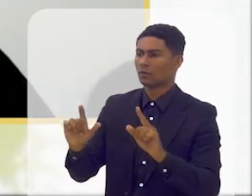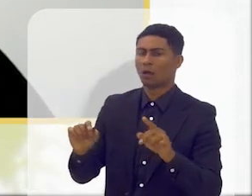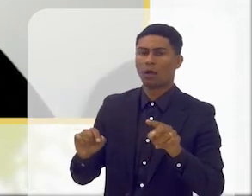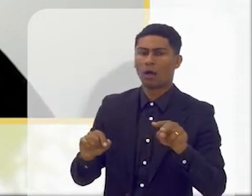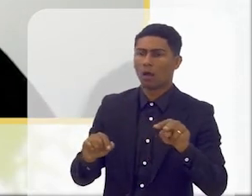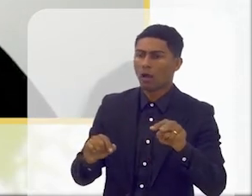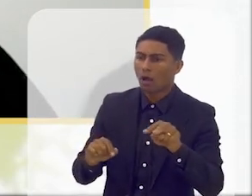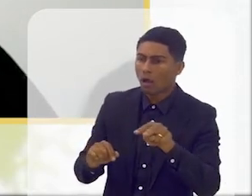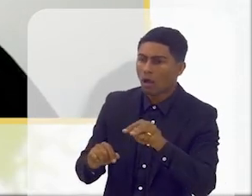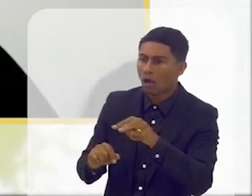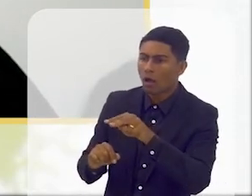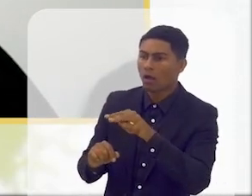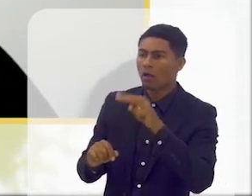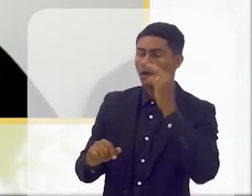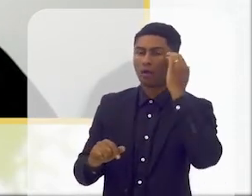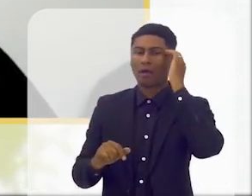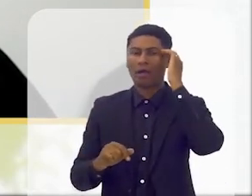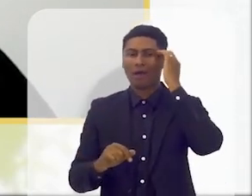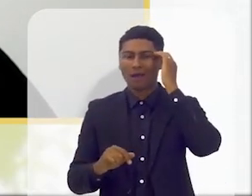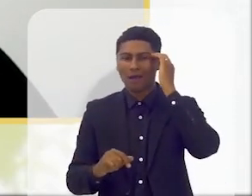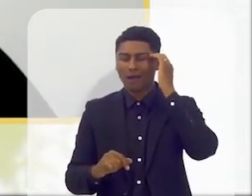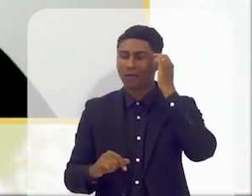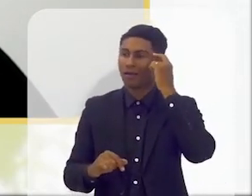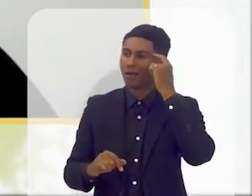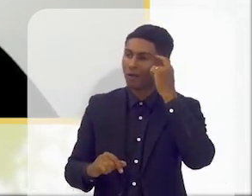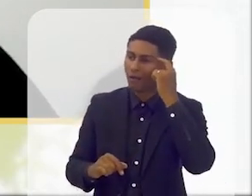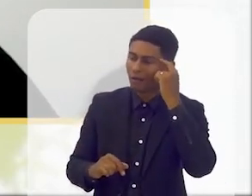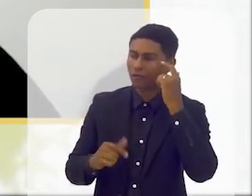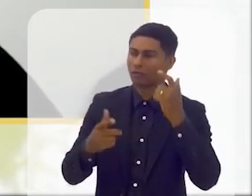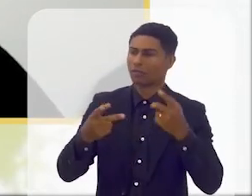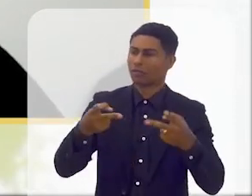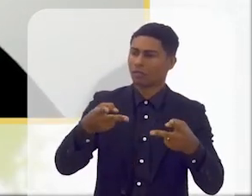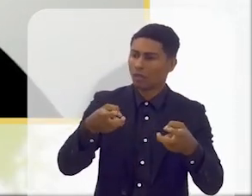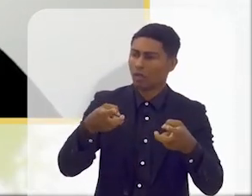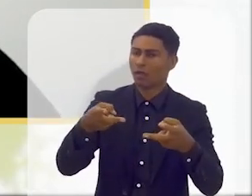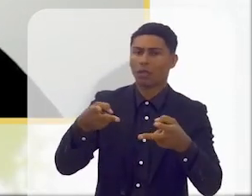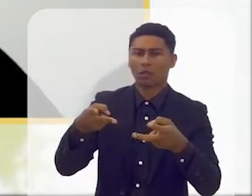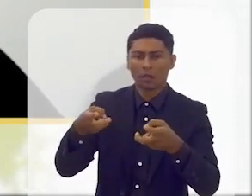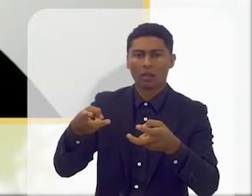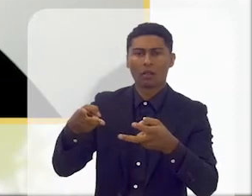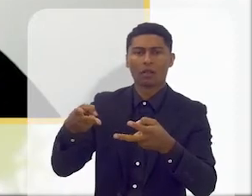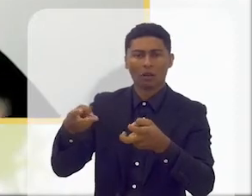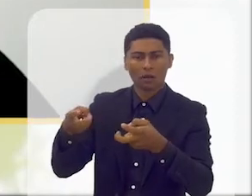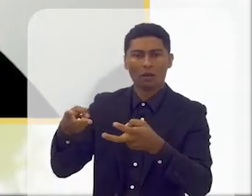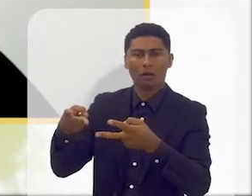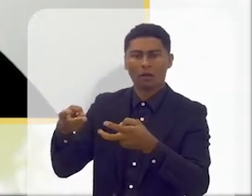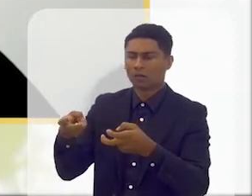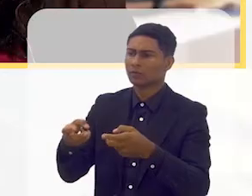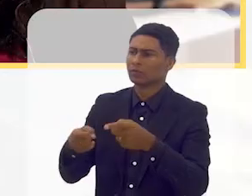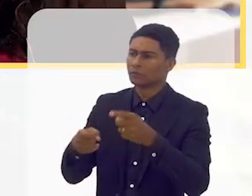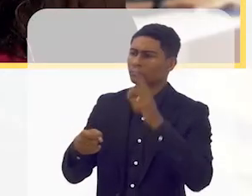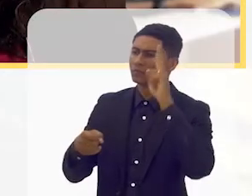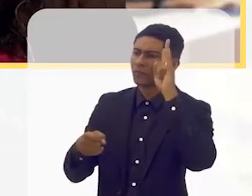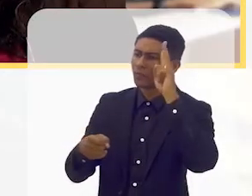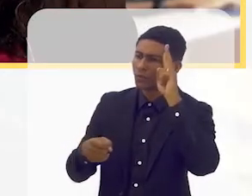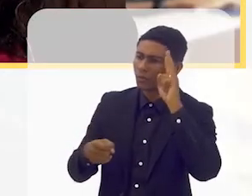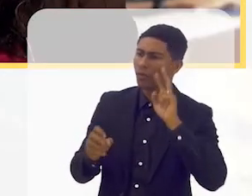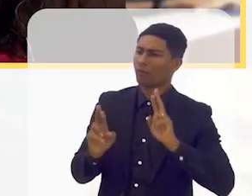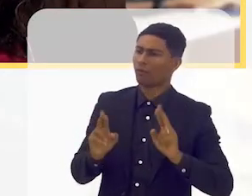e vai lendo a história. Vai lendo a história e vai ficando atento. Vai percebendo que essa história está feita de um modo diferente.